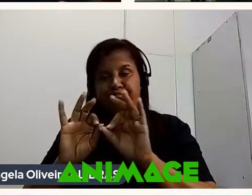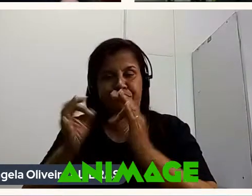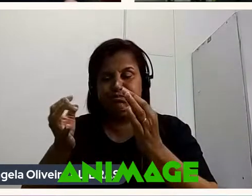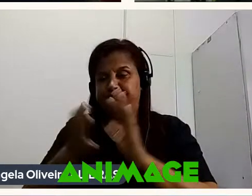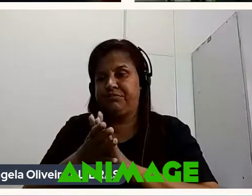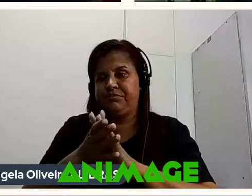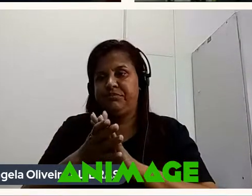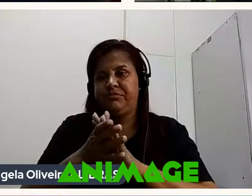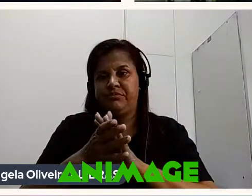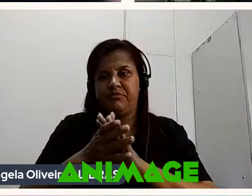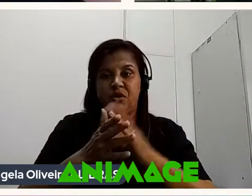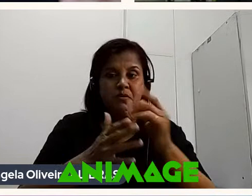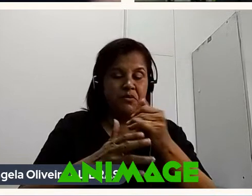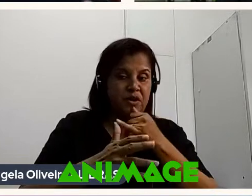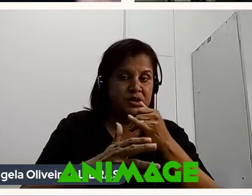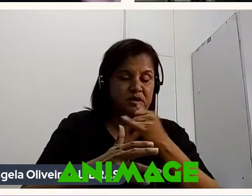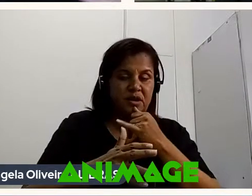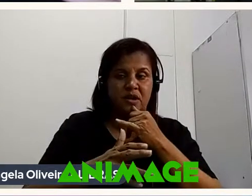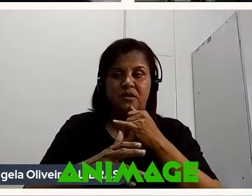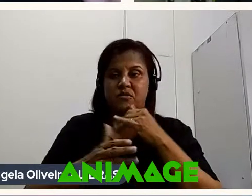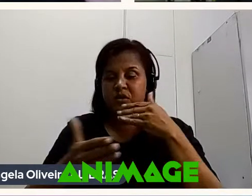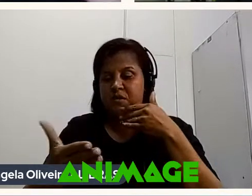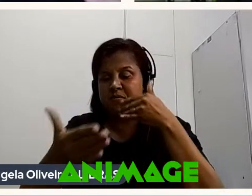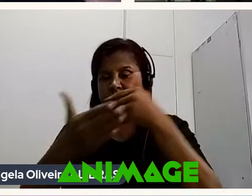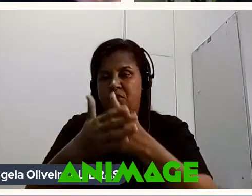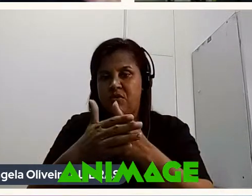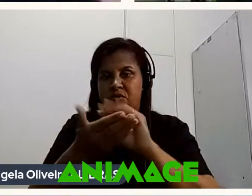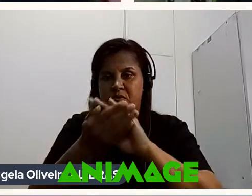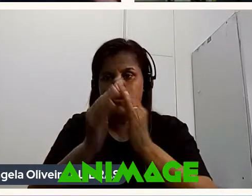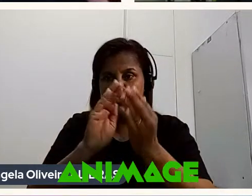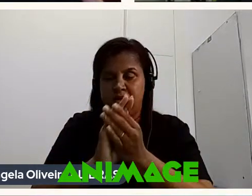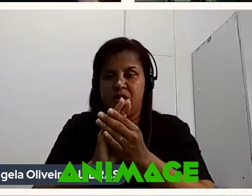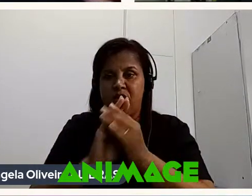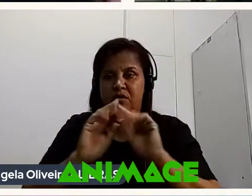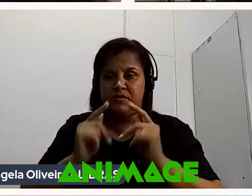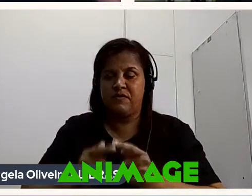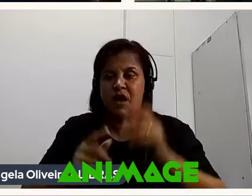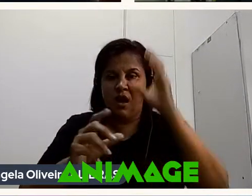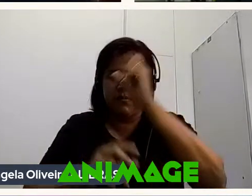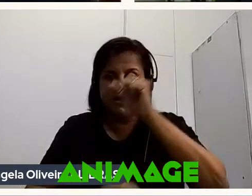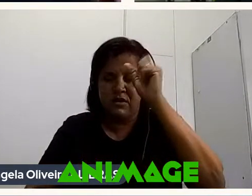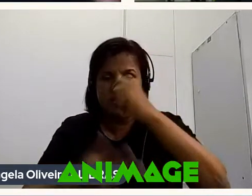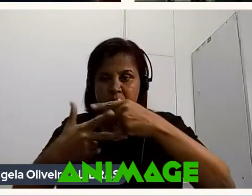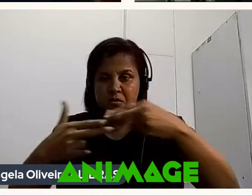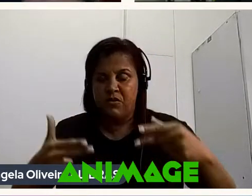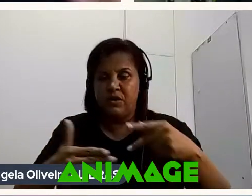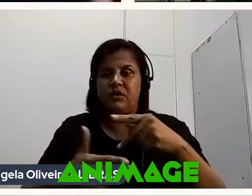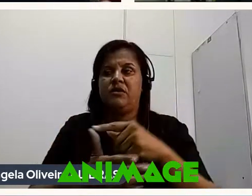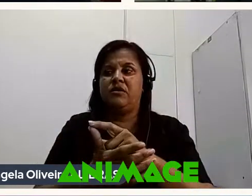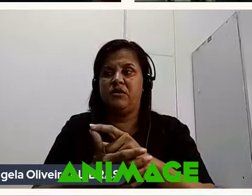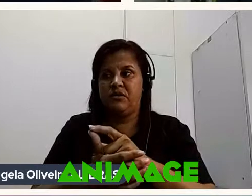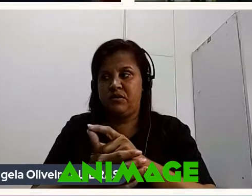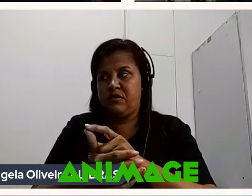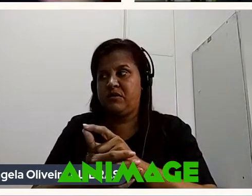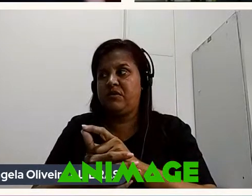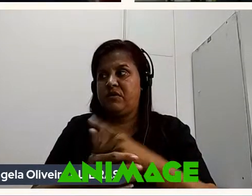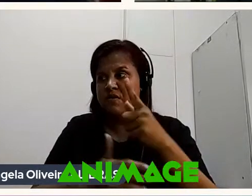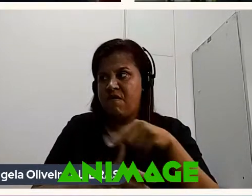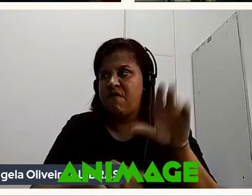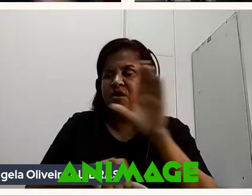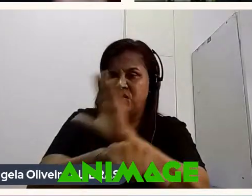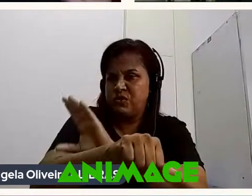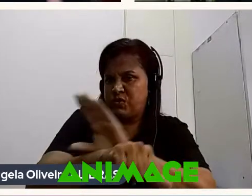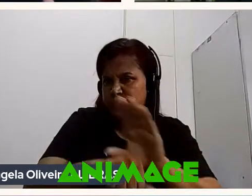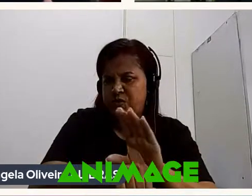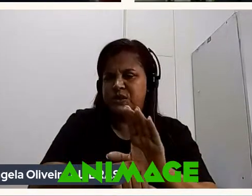ZBrush Por exemplo Que é muito próximo A modelagem física E aprender um pouquinho Das ferramentas Faça um cursinho Um tutorial